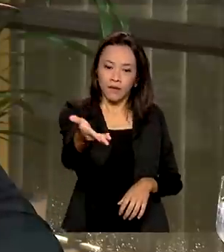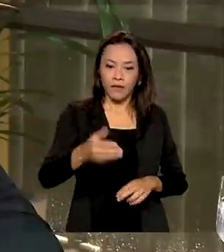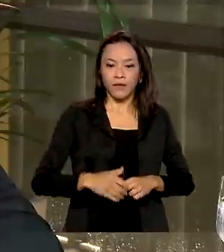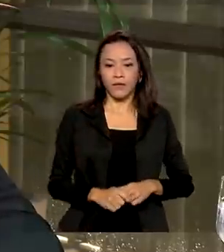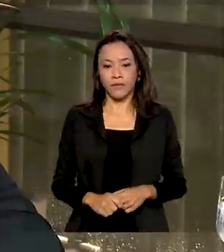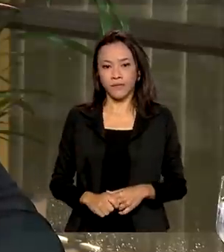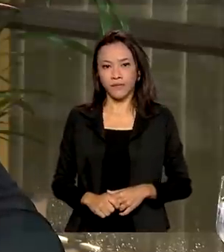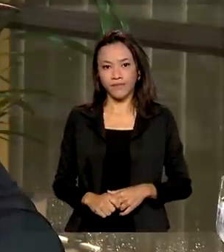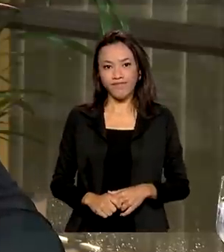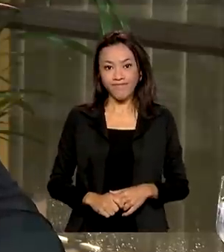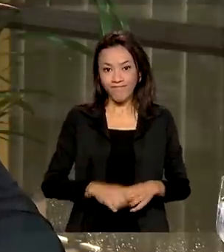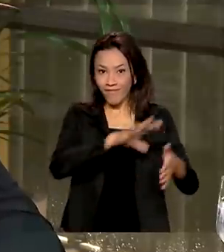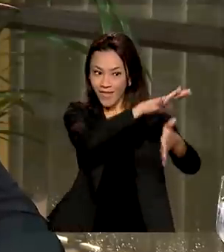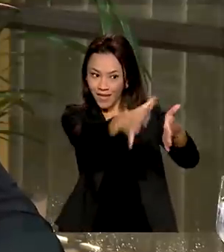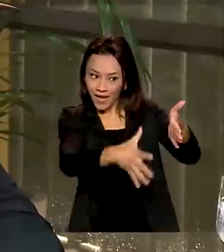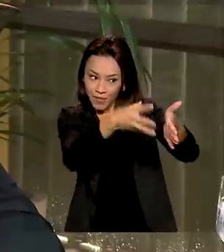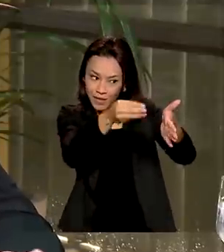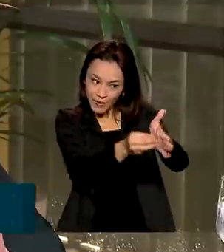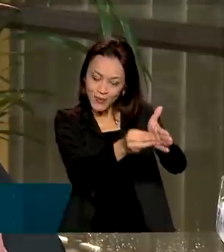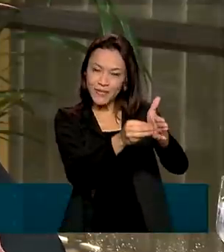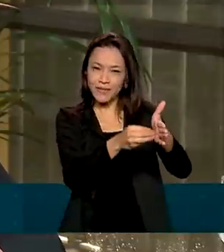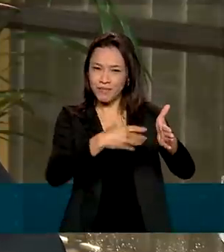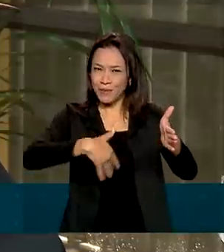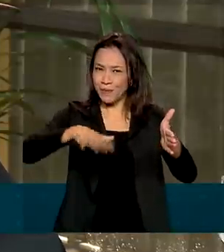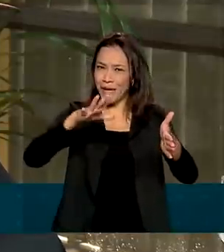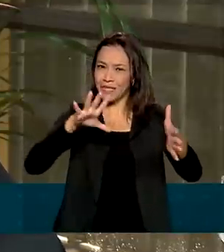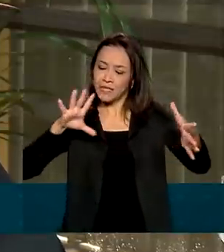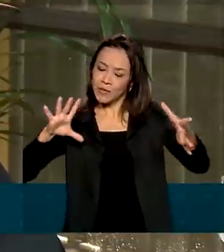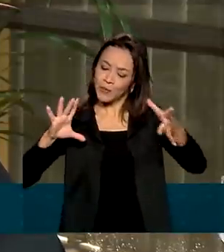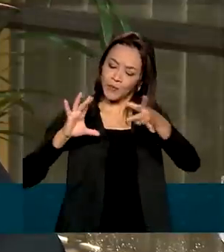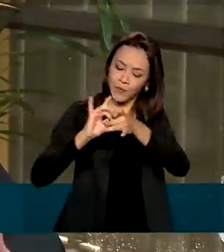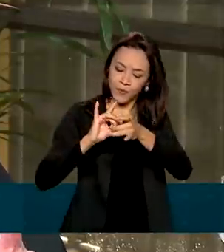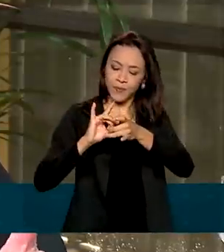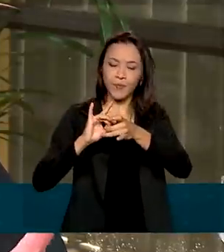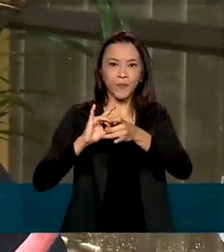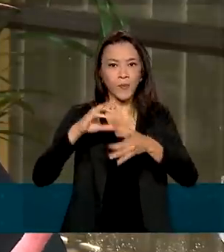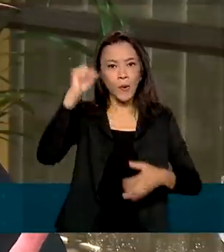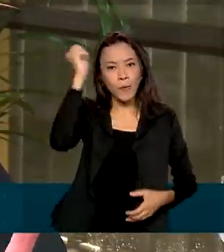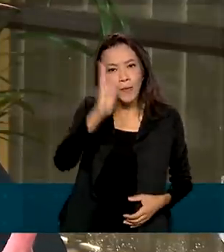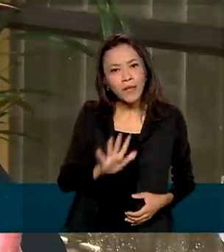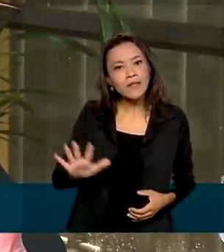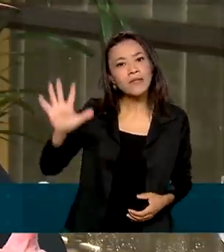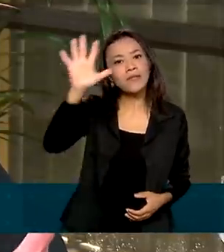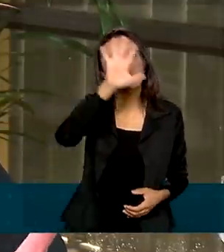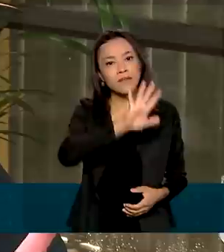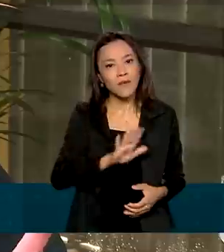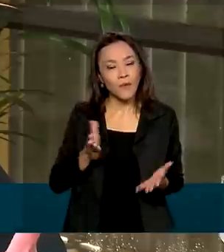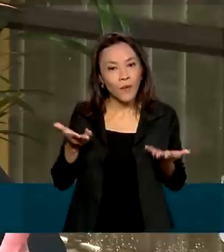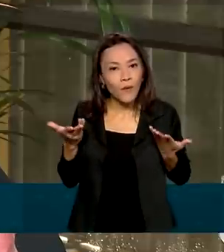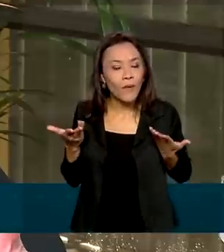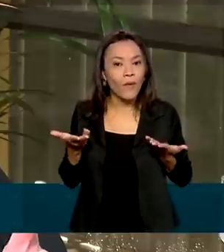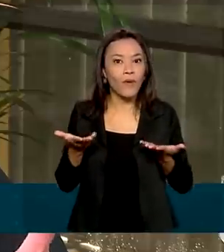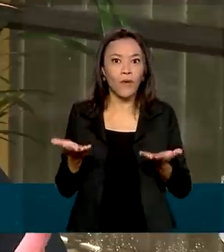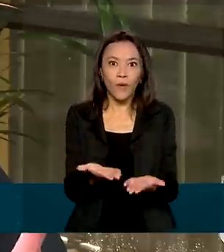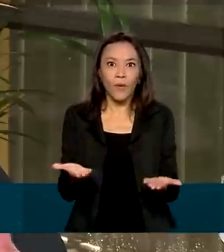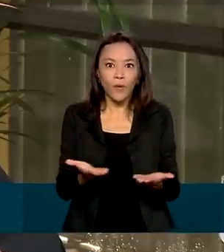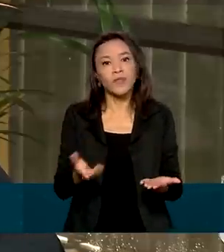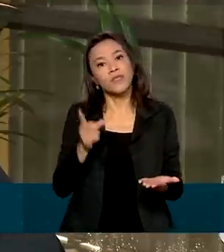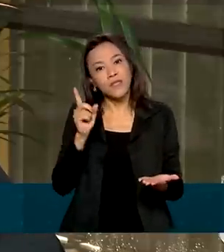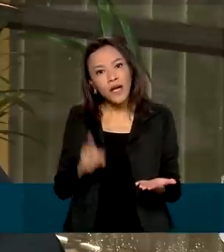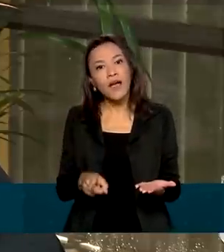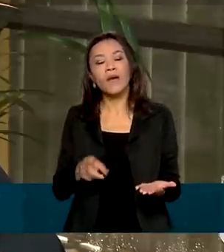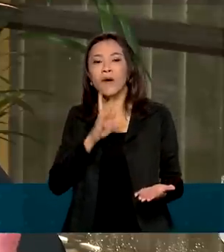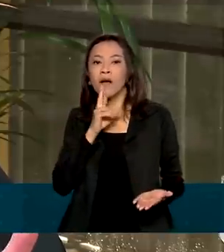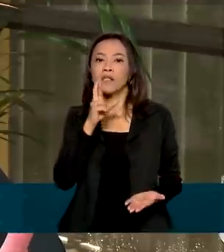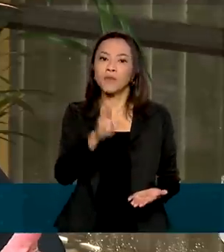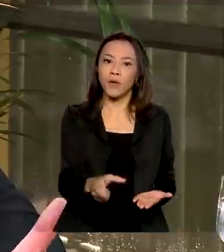A Amazônia está cada vez mais integrada ao Brasil. Representa hoje uma saída para o centro-oeste